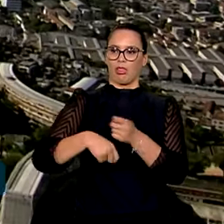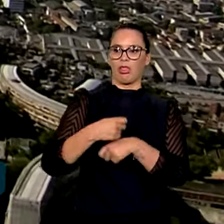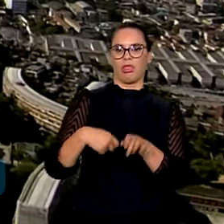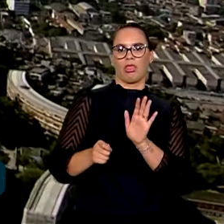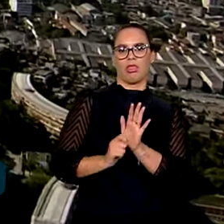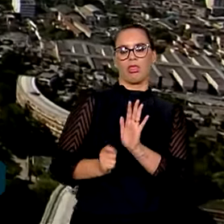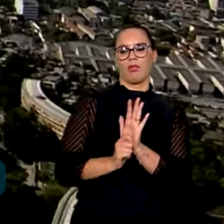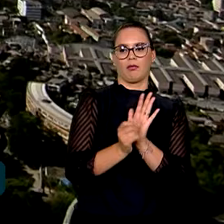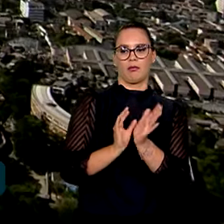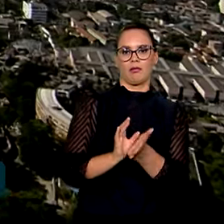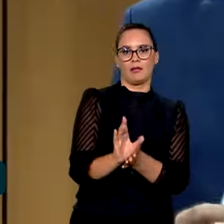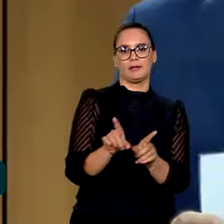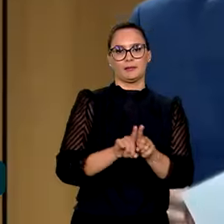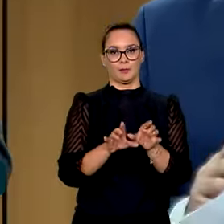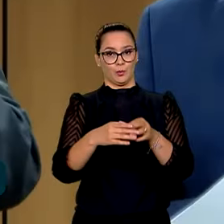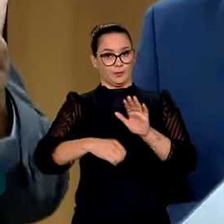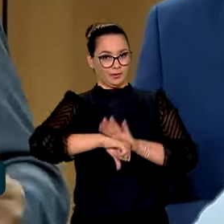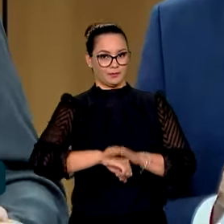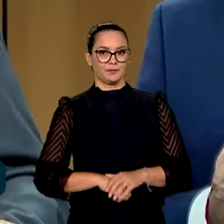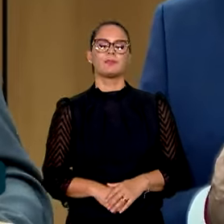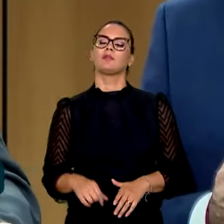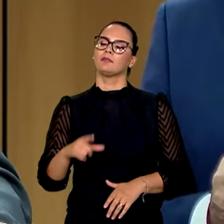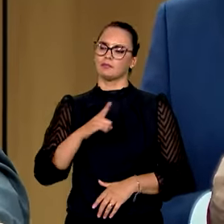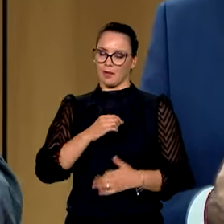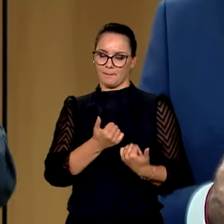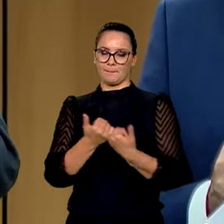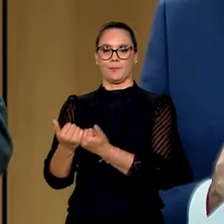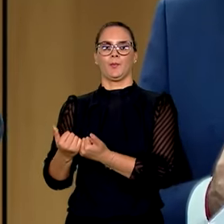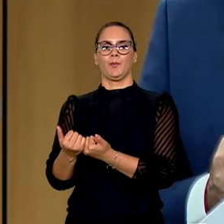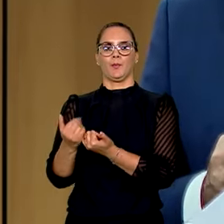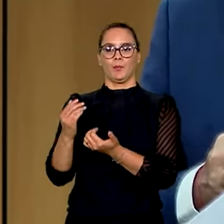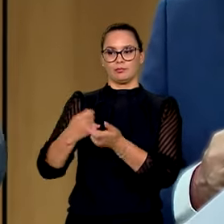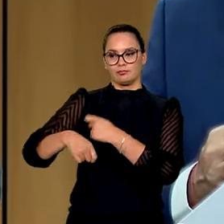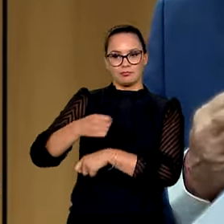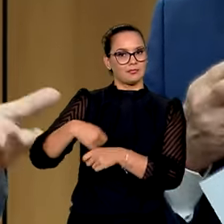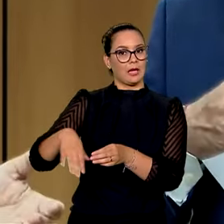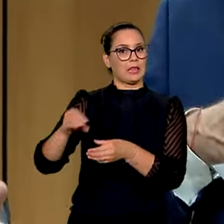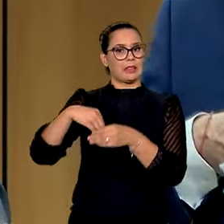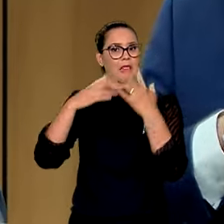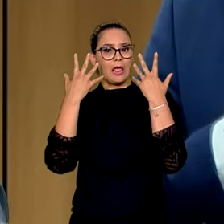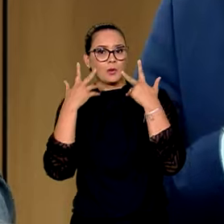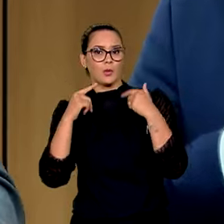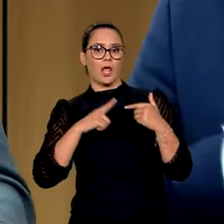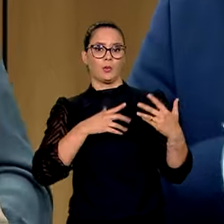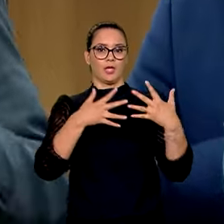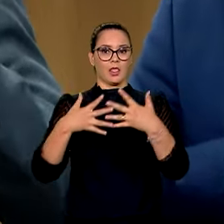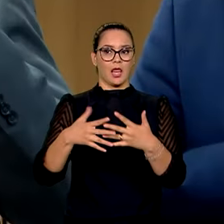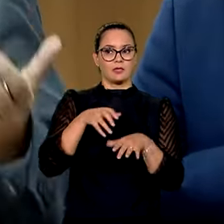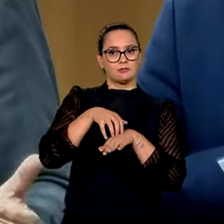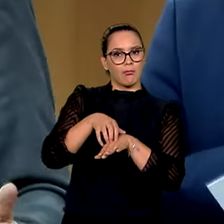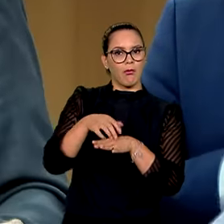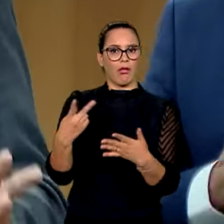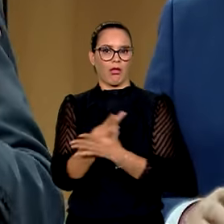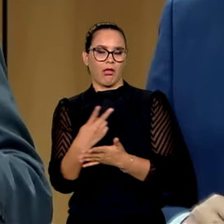do narcotráfico e das milícias. Há fontes de financiamento institucionalizadas, envolvendo transporte clandestino,